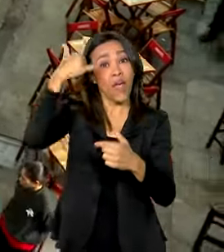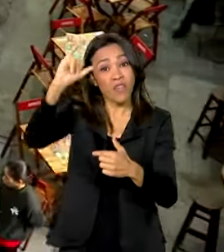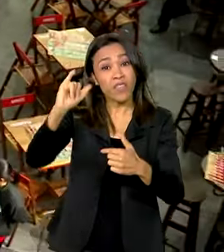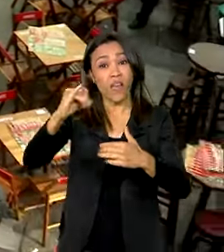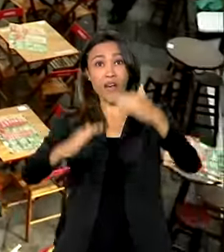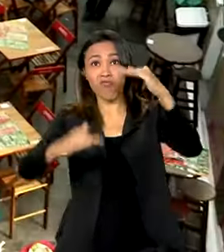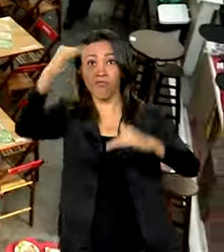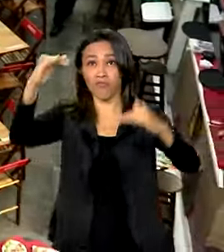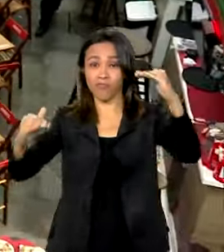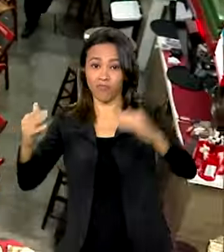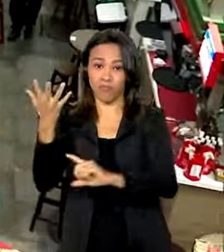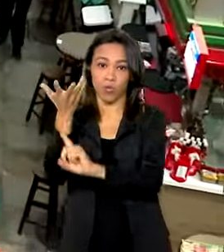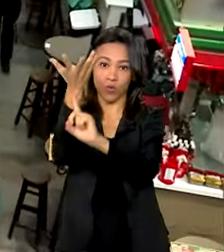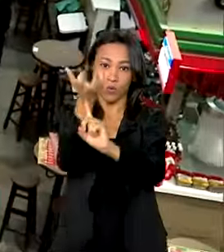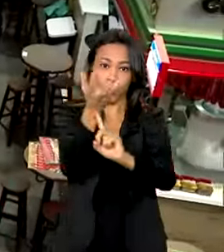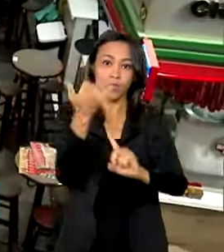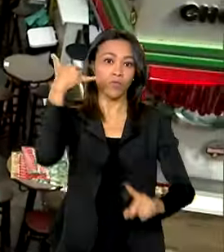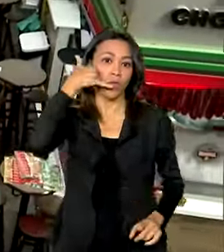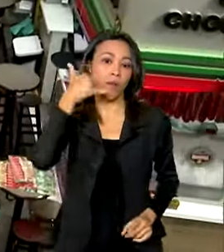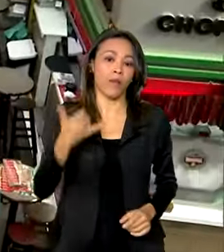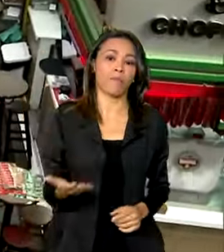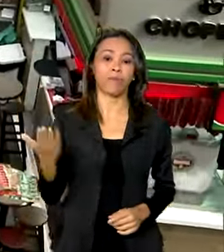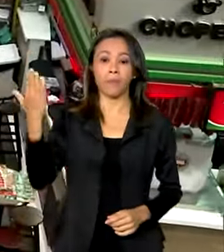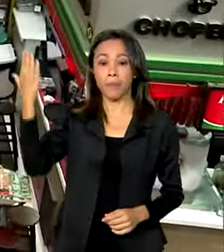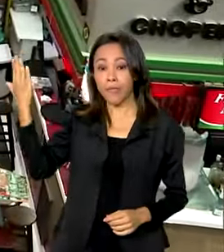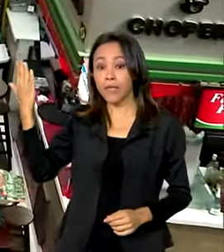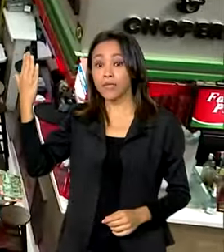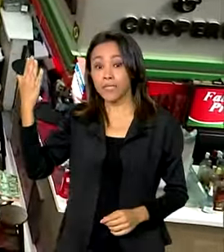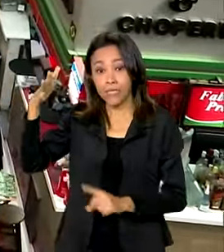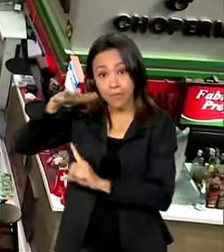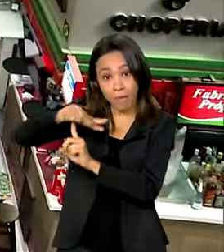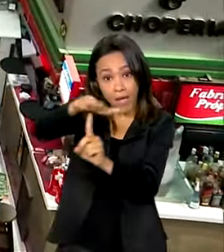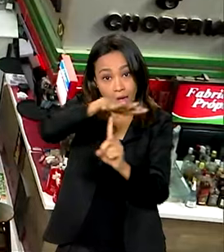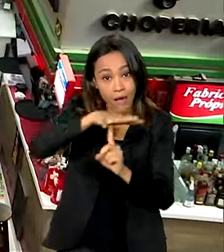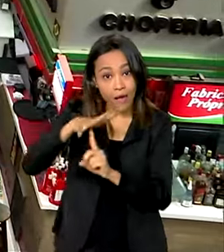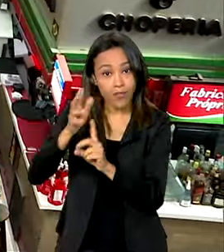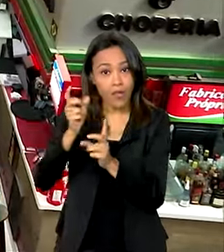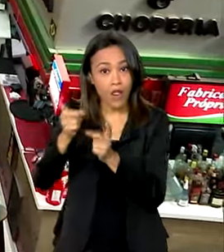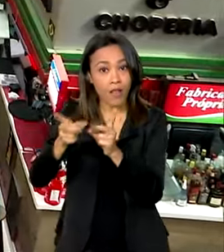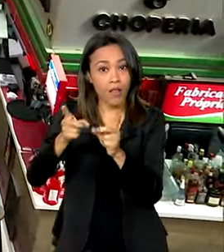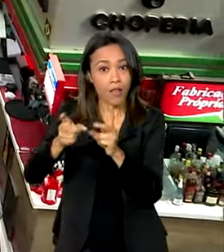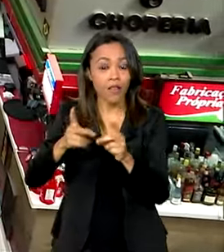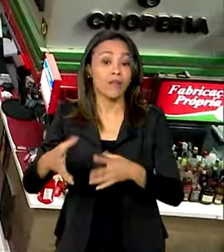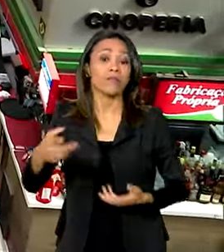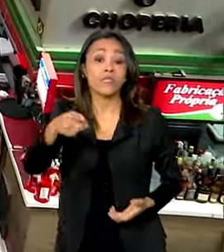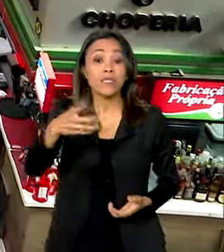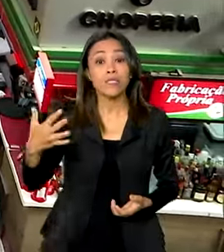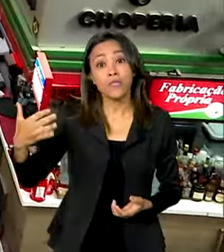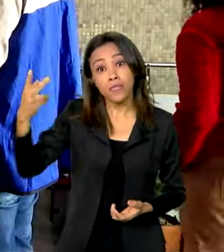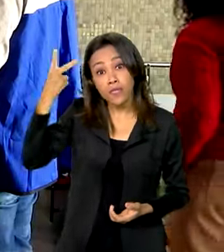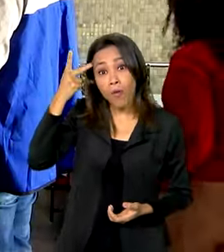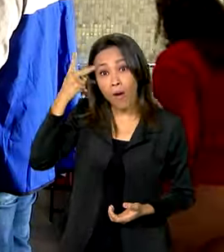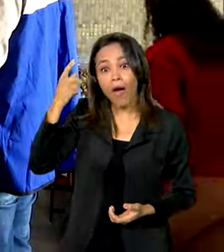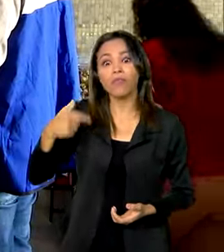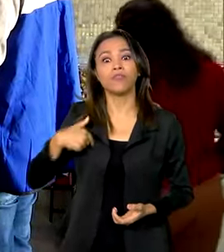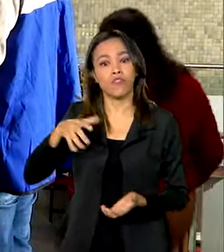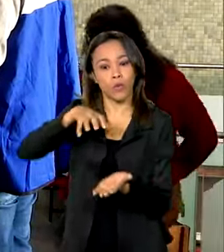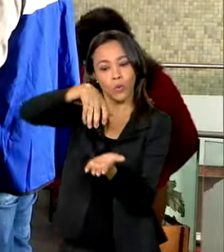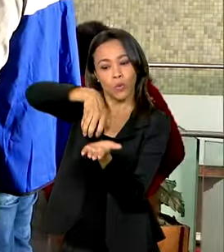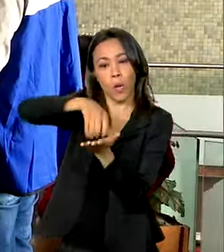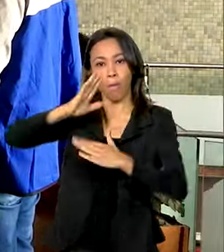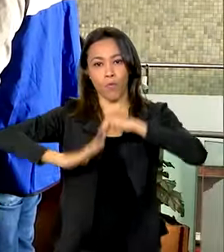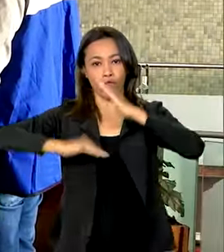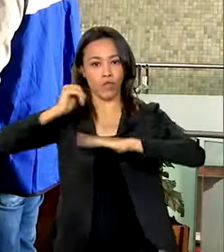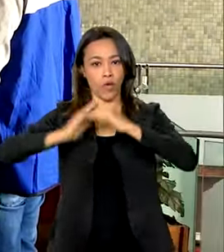O tradicional mercado municipal de São Paulo recebeu a blitz da Anatel. Técnicos